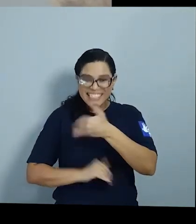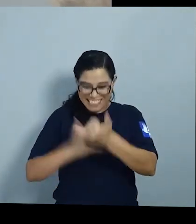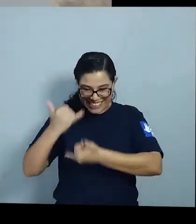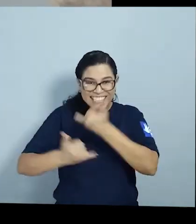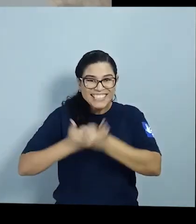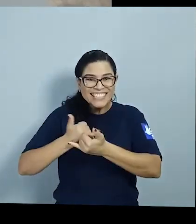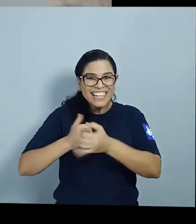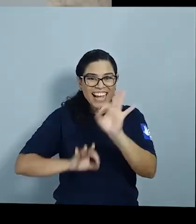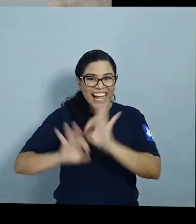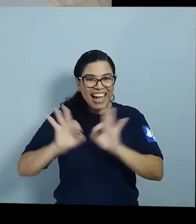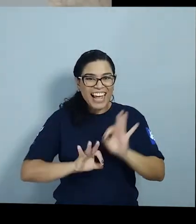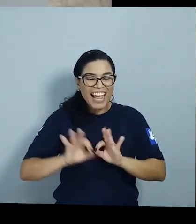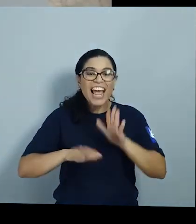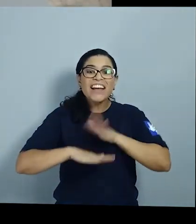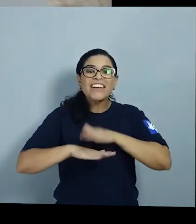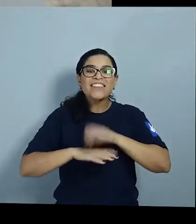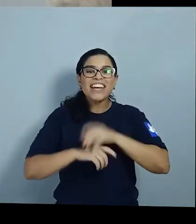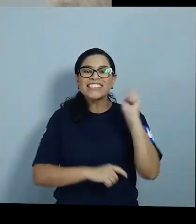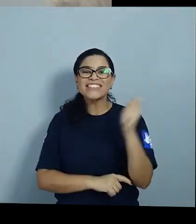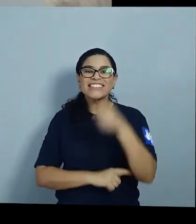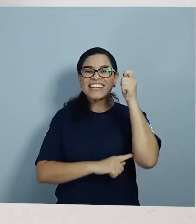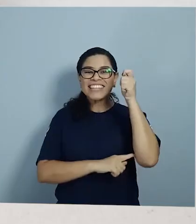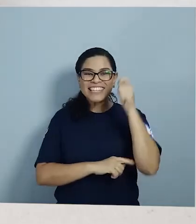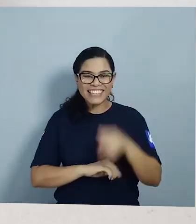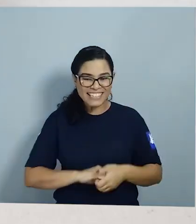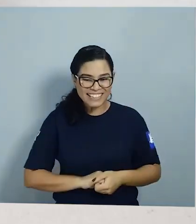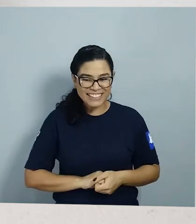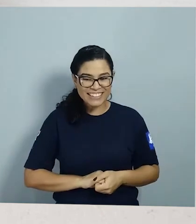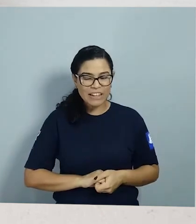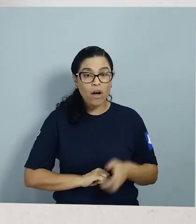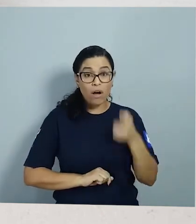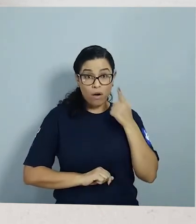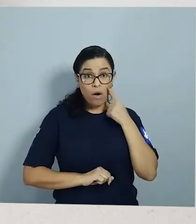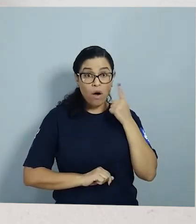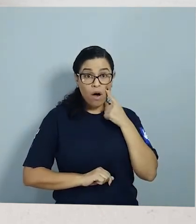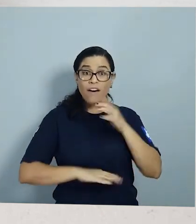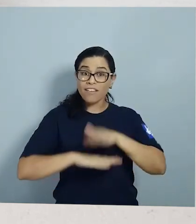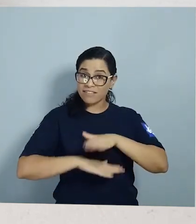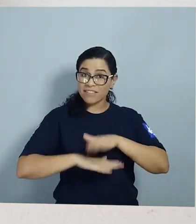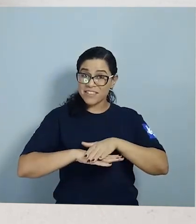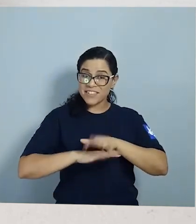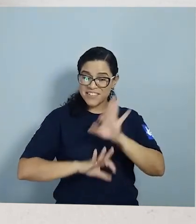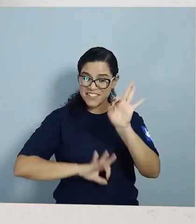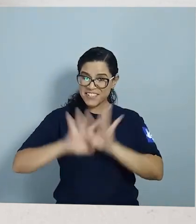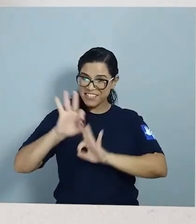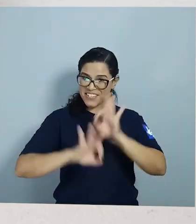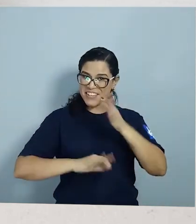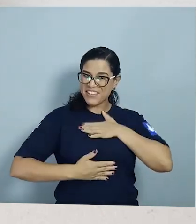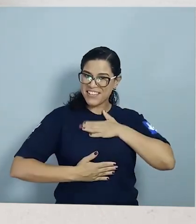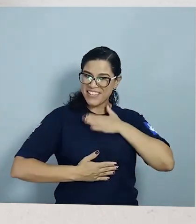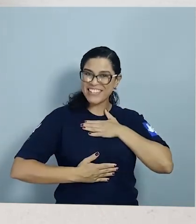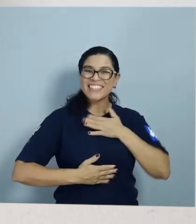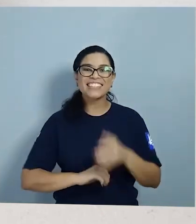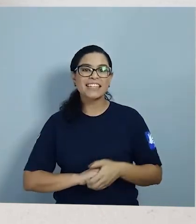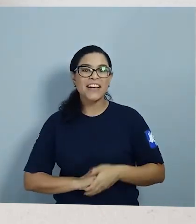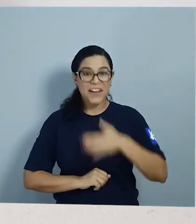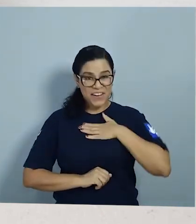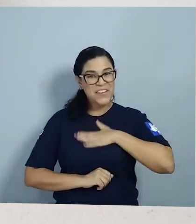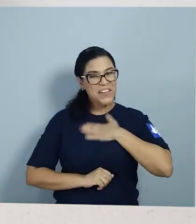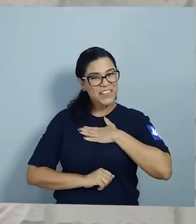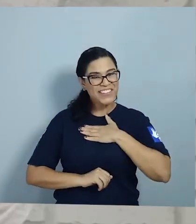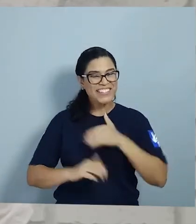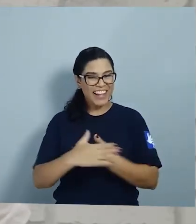e fez essas fadinhas Olha só, já fiz a minha montagem Gostaram da minha